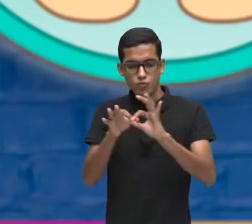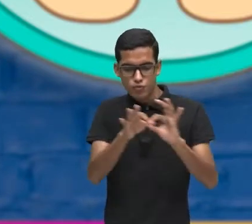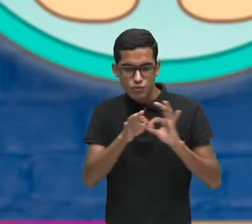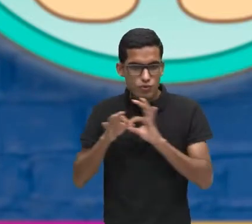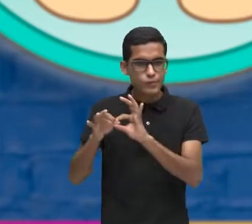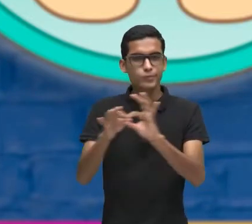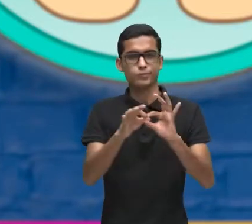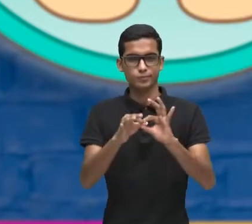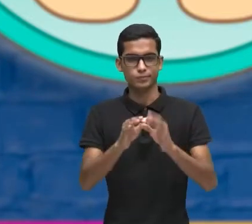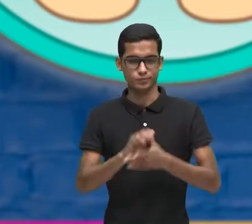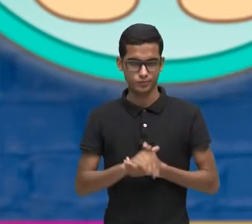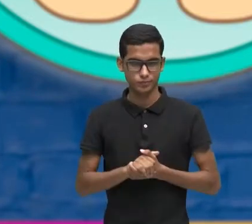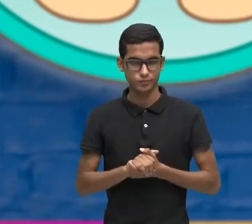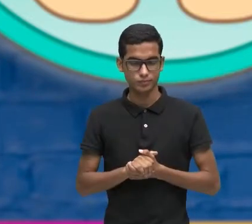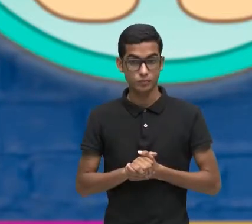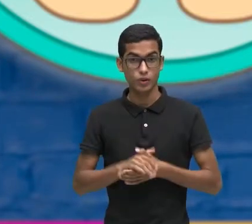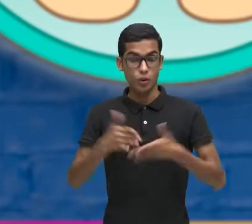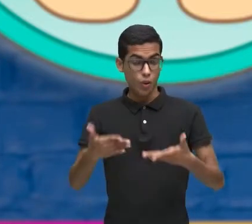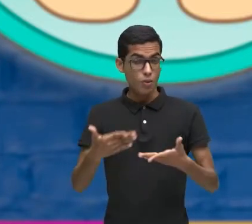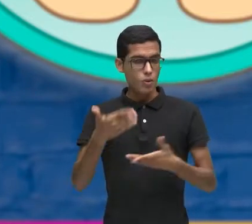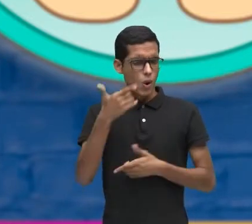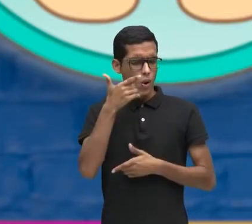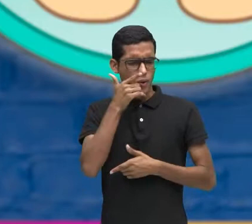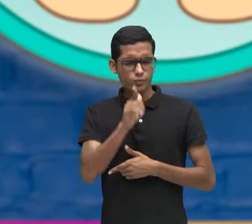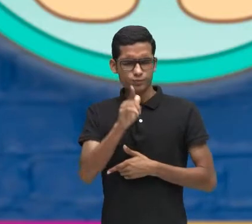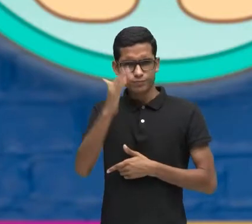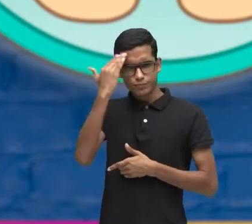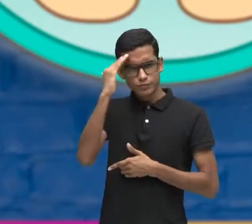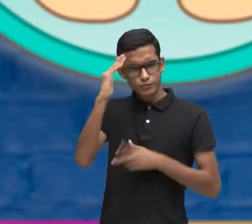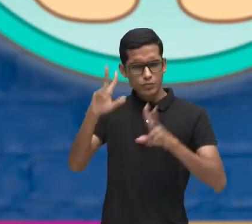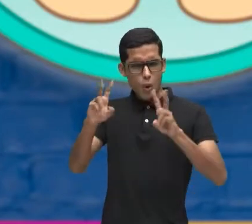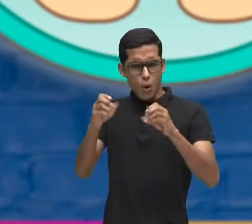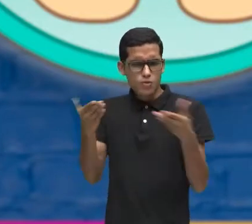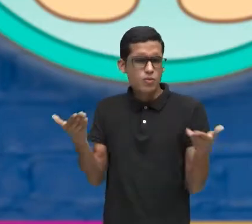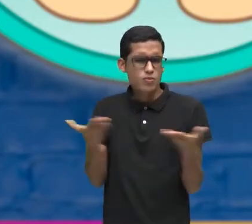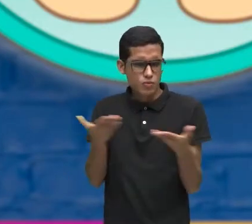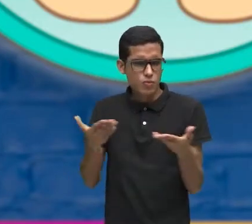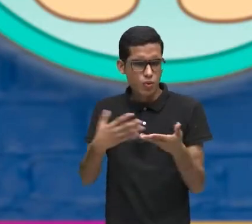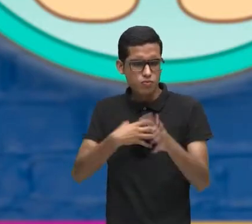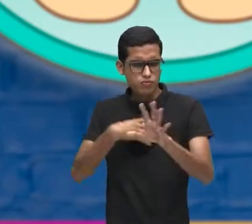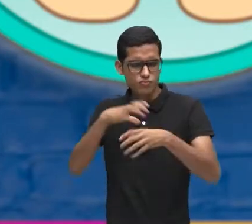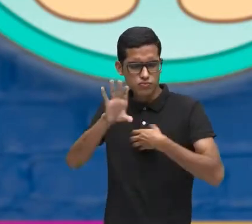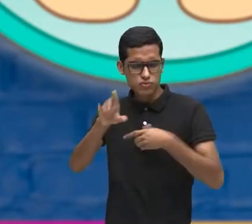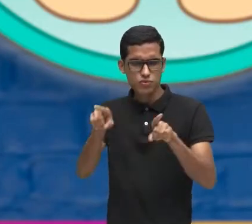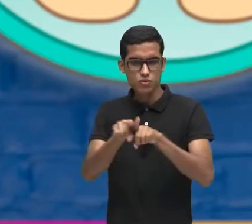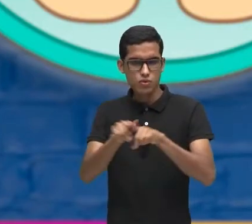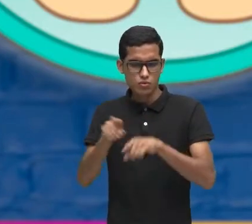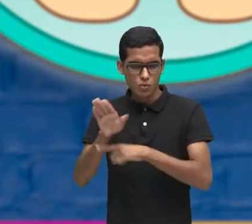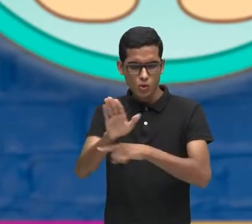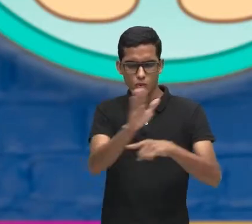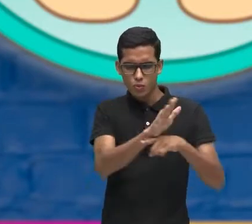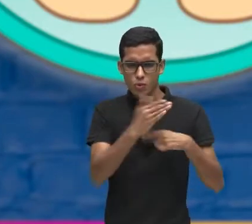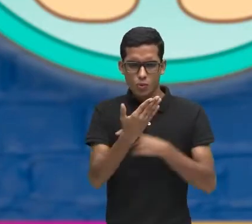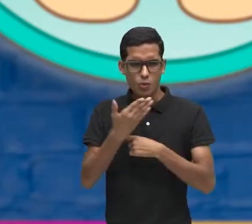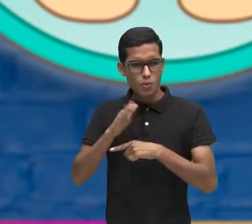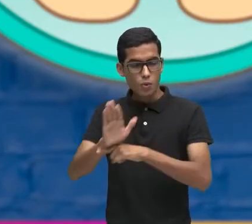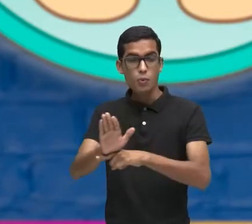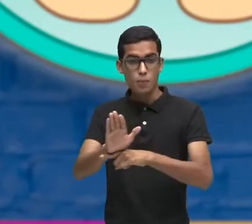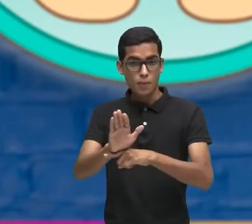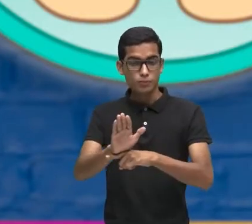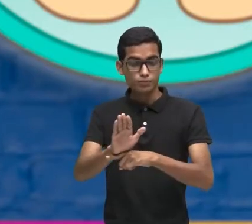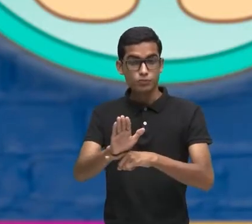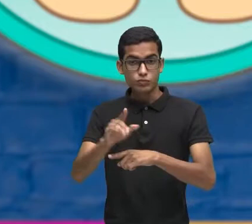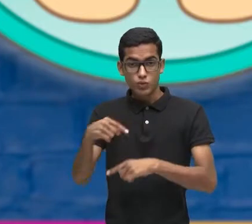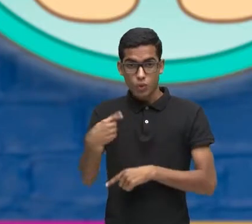entendermos o tema de hoje, Empatia e Cooperação, nós devemos entender que